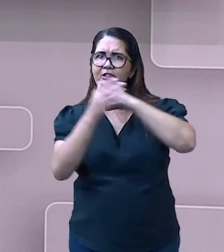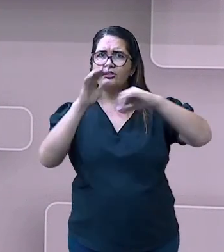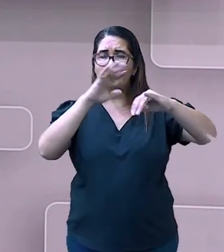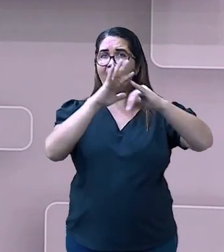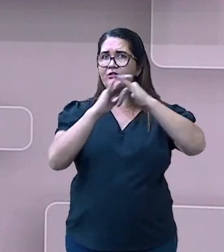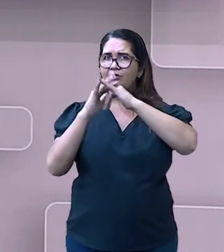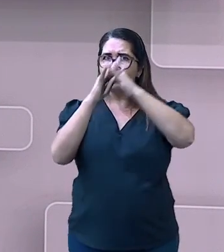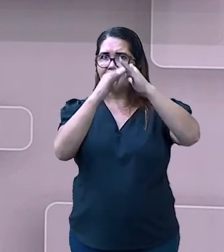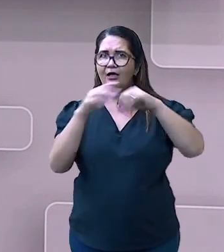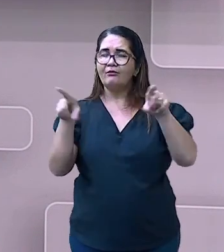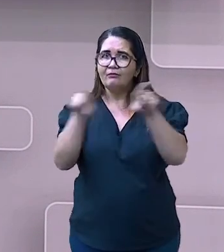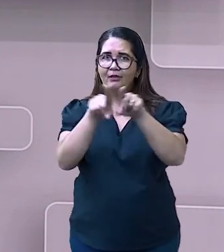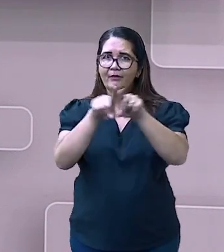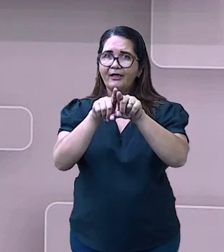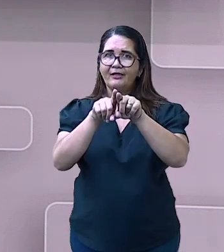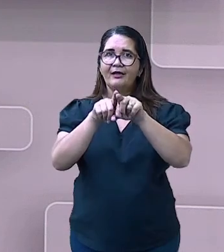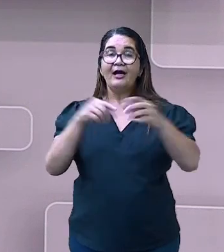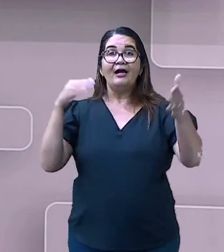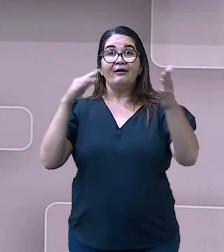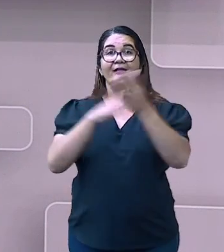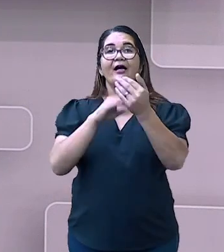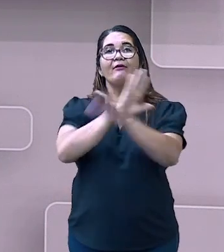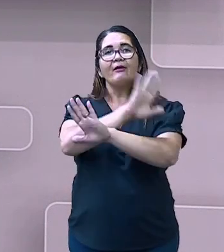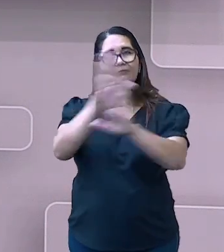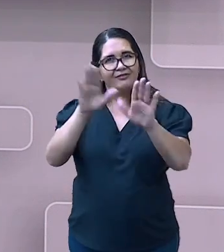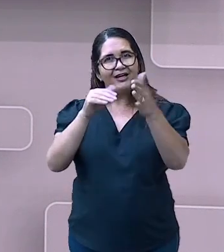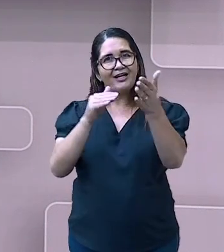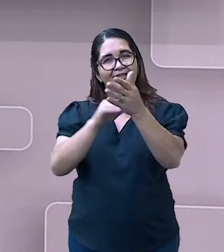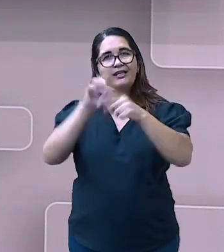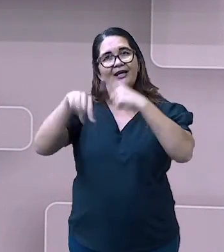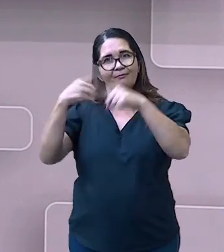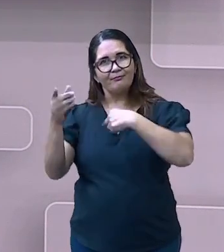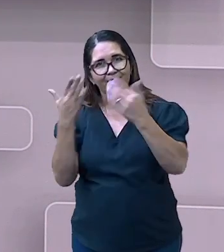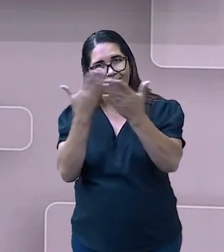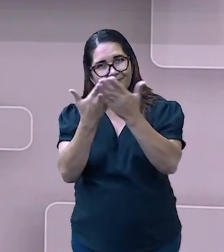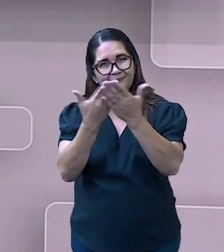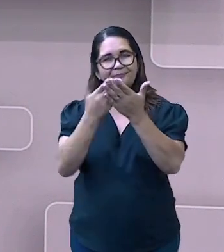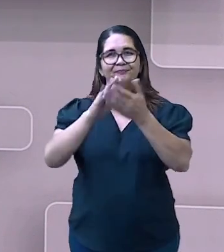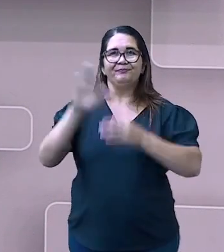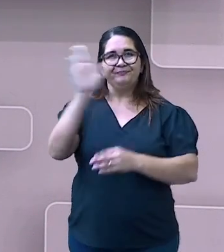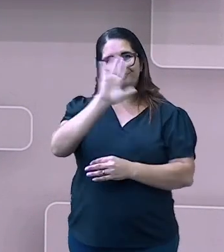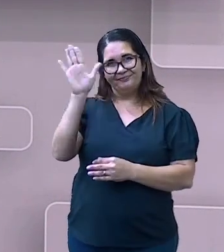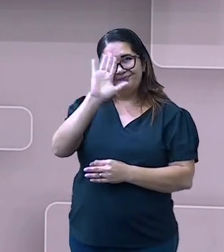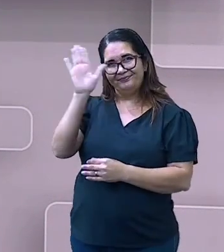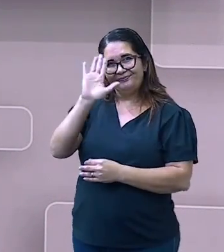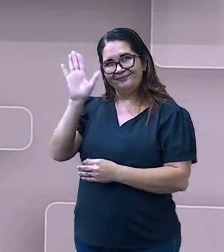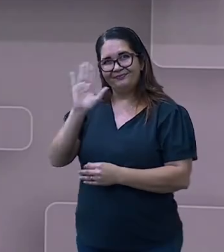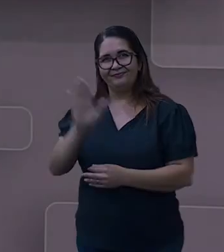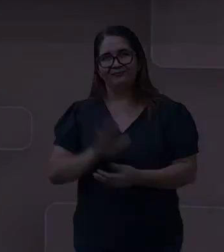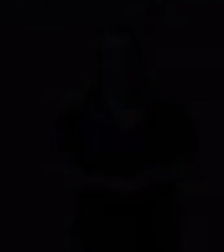canal do YouTube SMEDGV. A todos vocês um bom trabalho e até a nossa próxima aula.